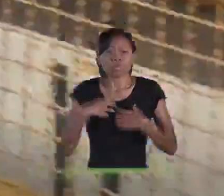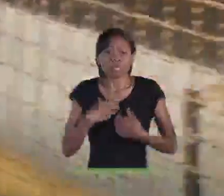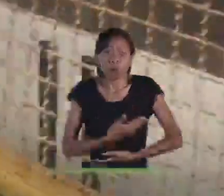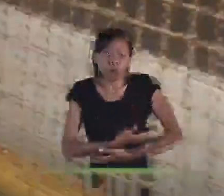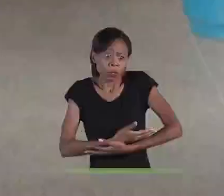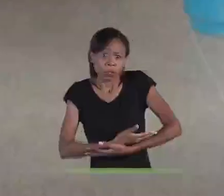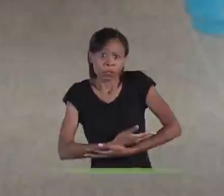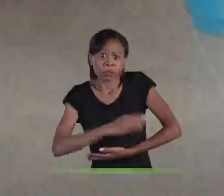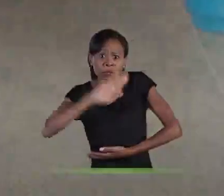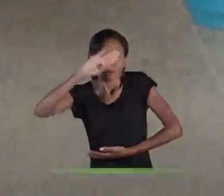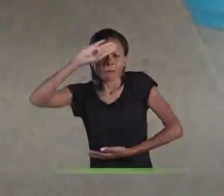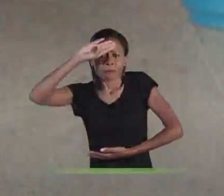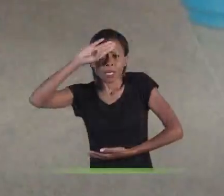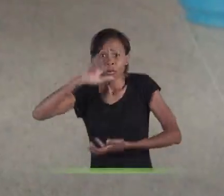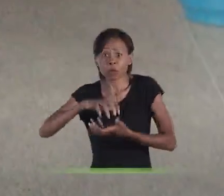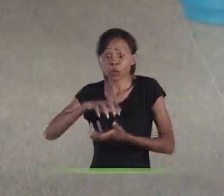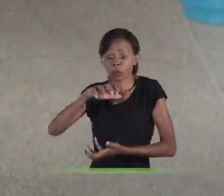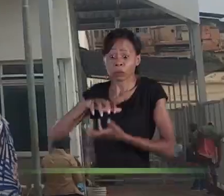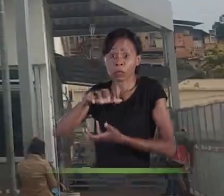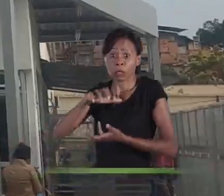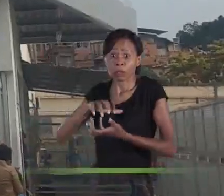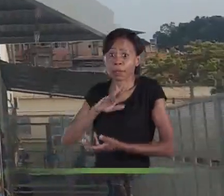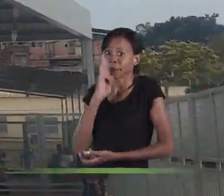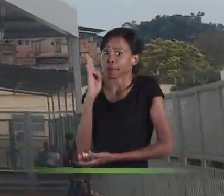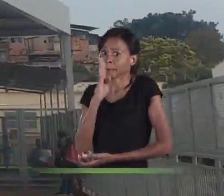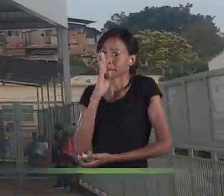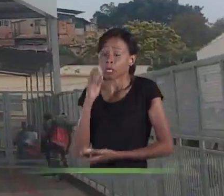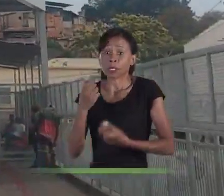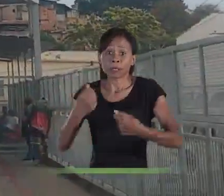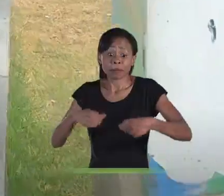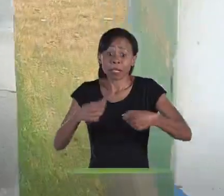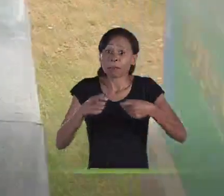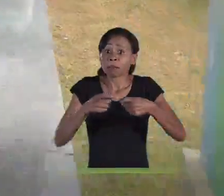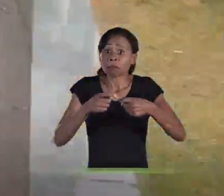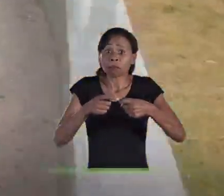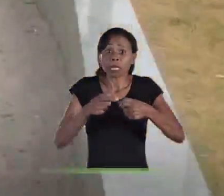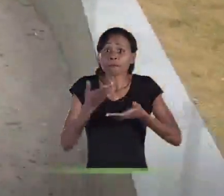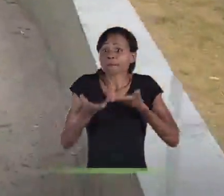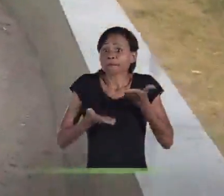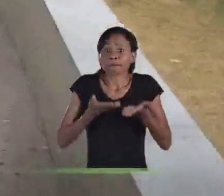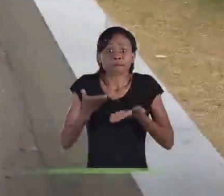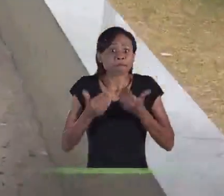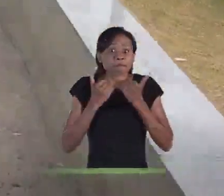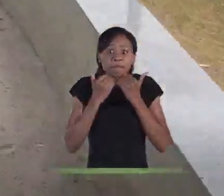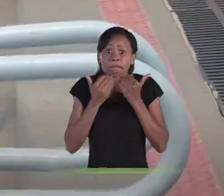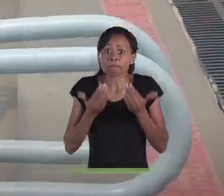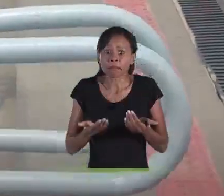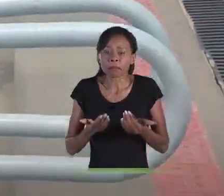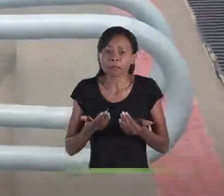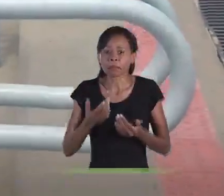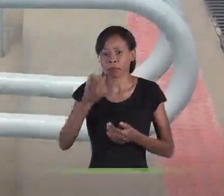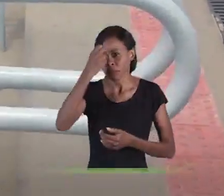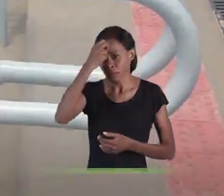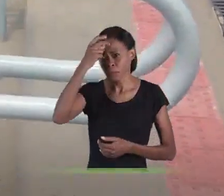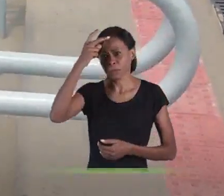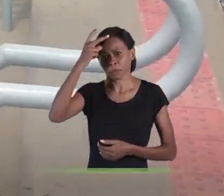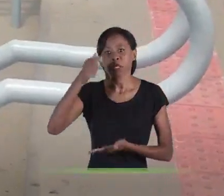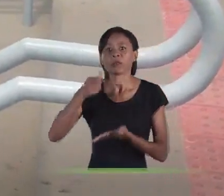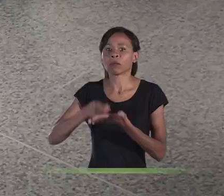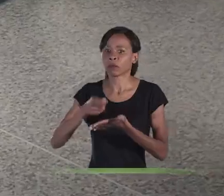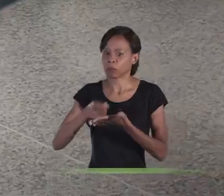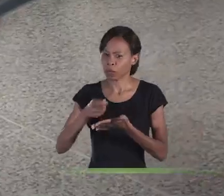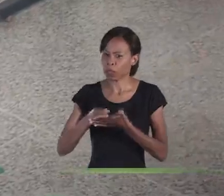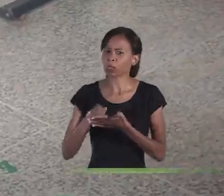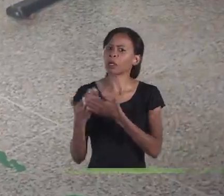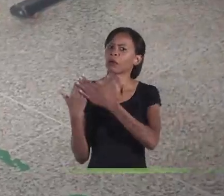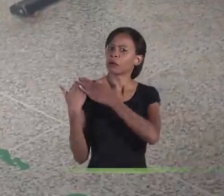febre, um idoso passando mal, precisar de um médico e não ser atendido. E a prefeitura tem a obrigação de garantir o cuidado de